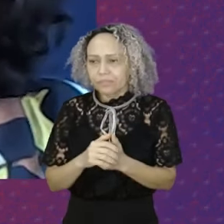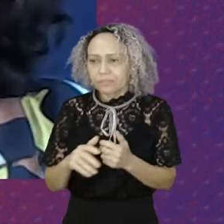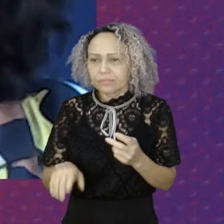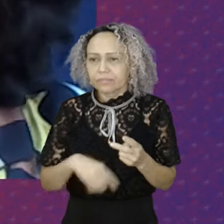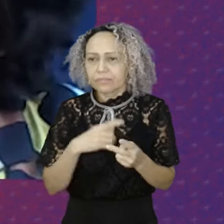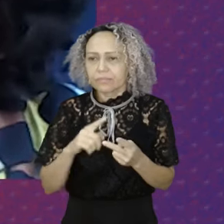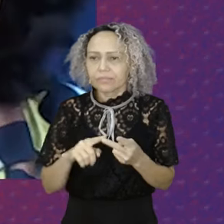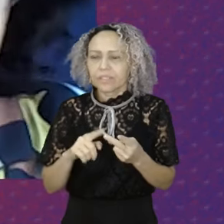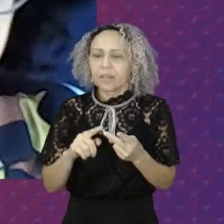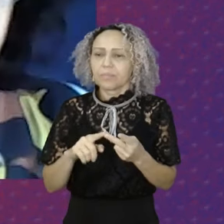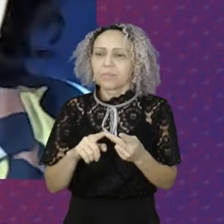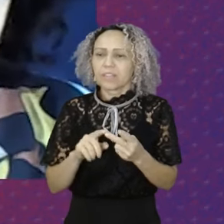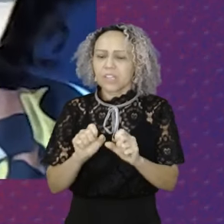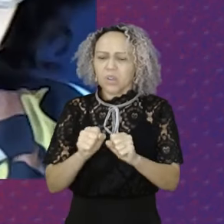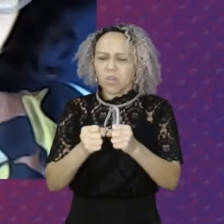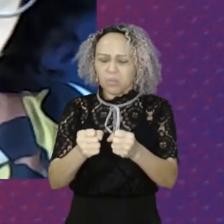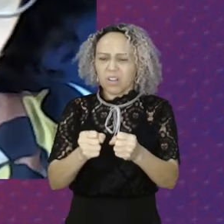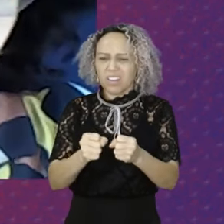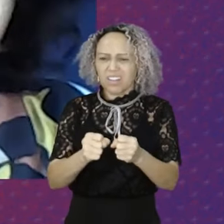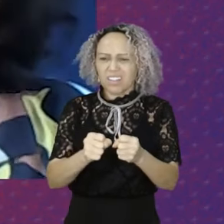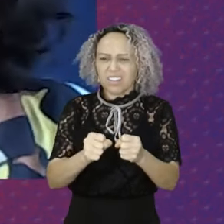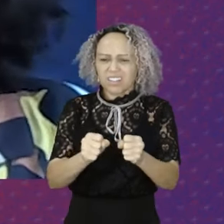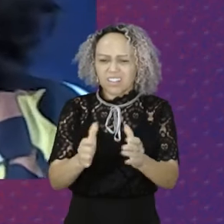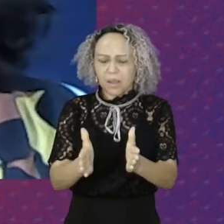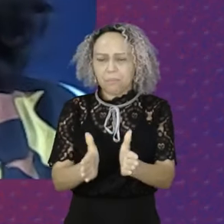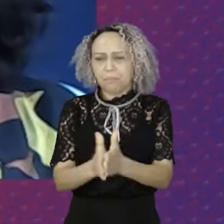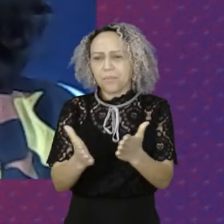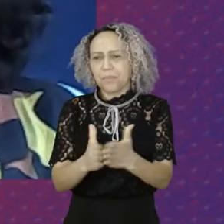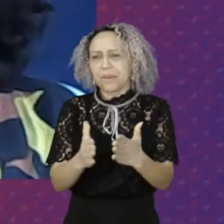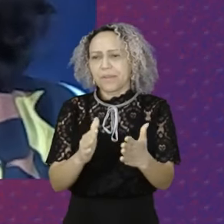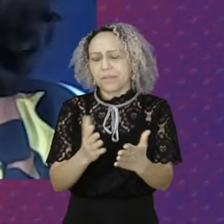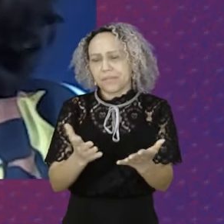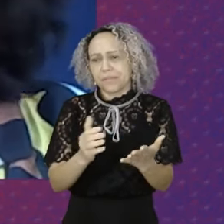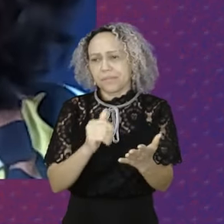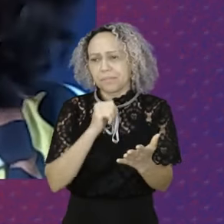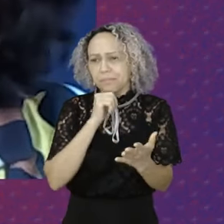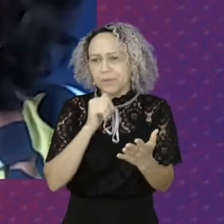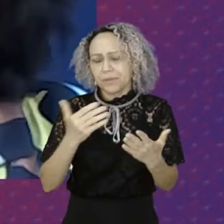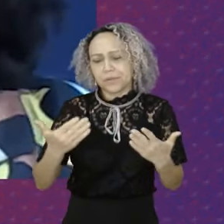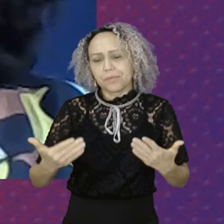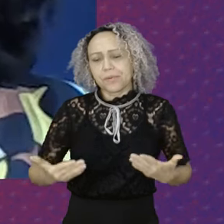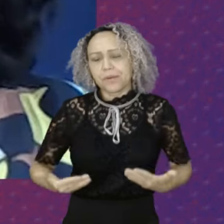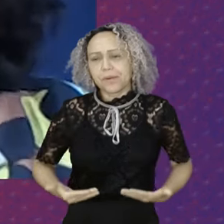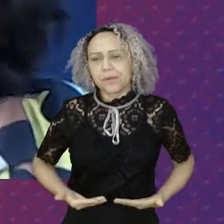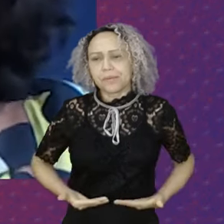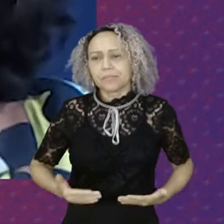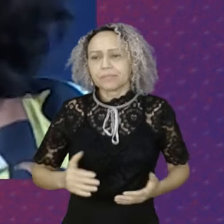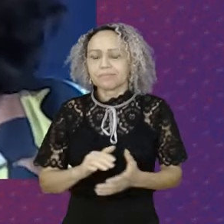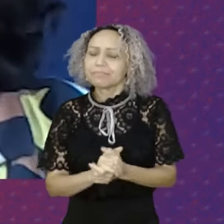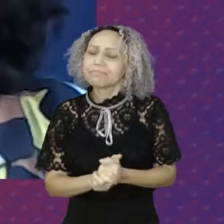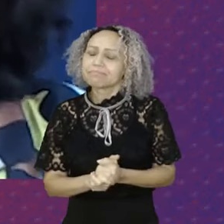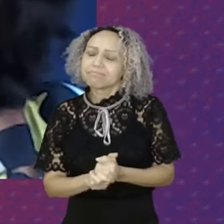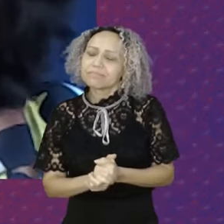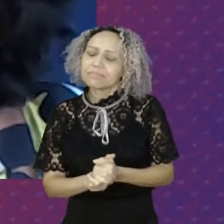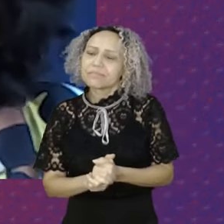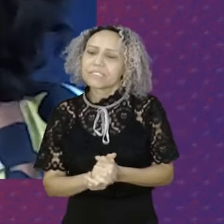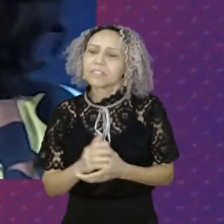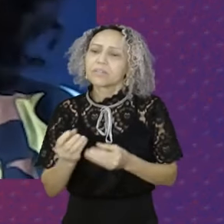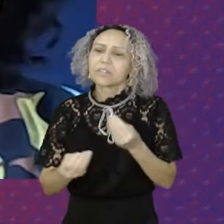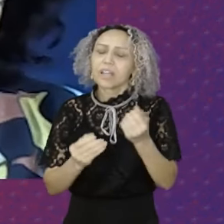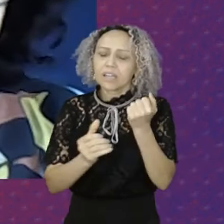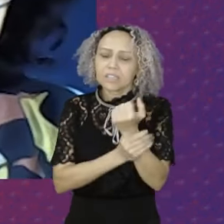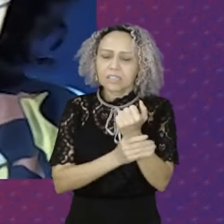combate A pobreza Menstrual Né Hoje a tem trazido Um outro termo Né Que é a garantia A dignidade